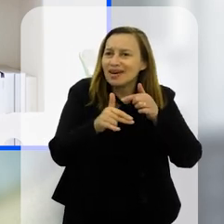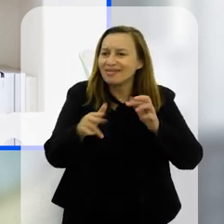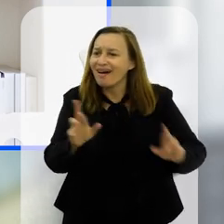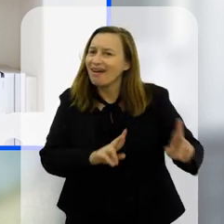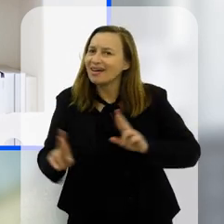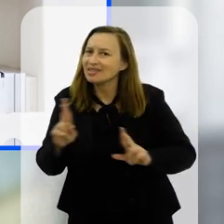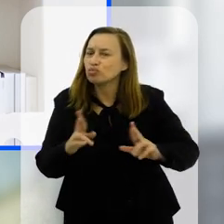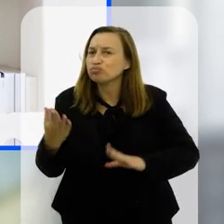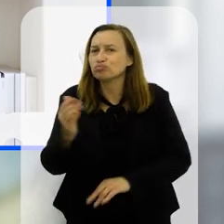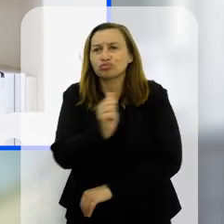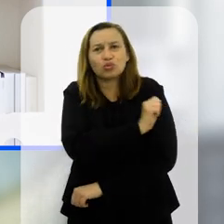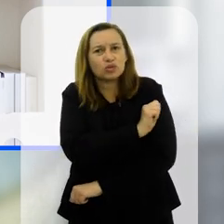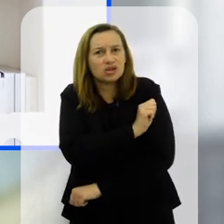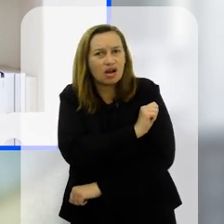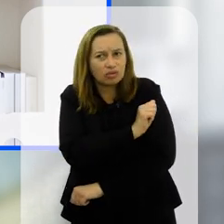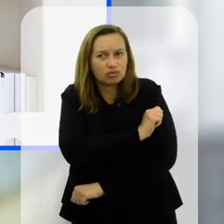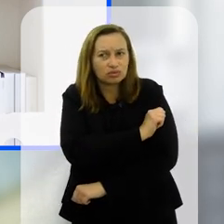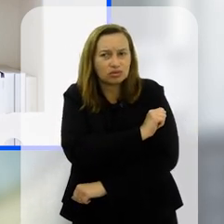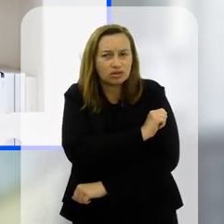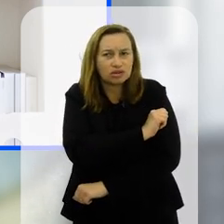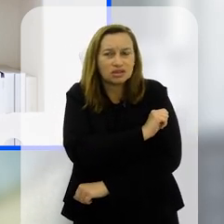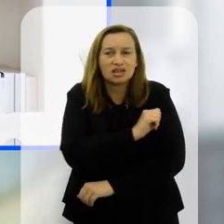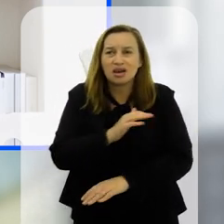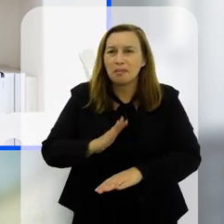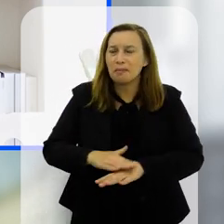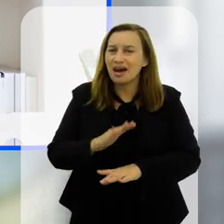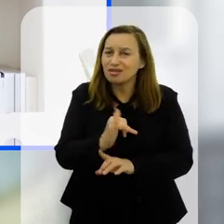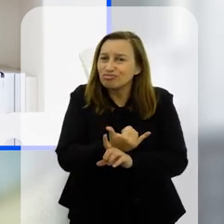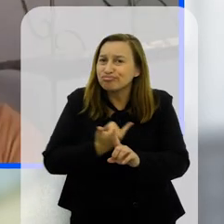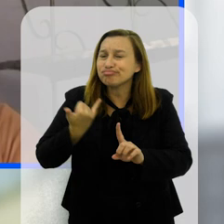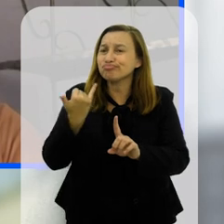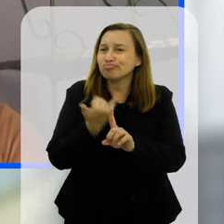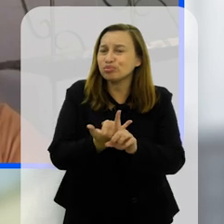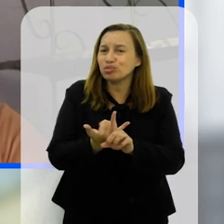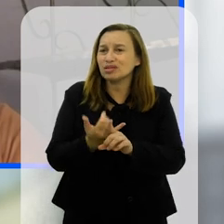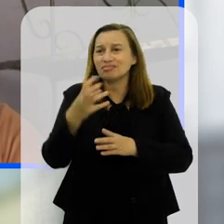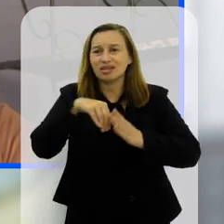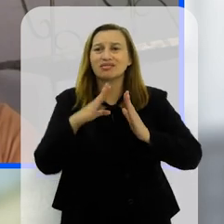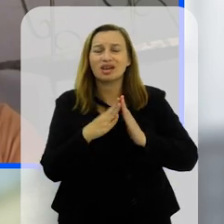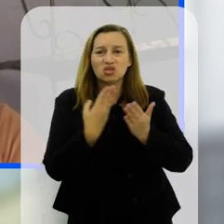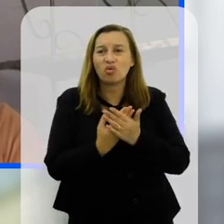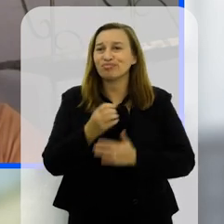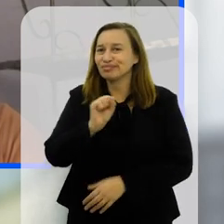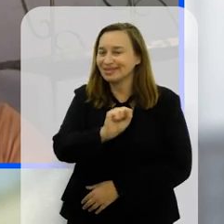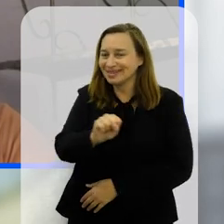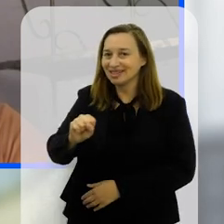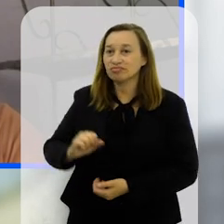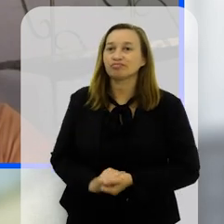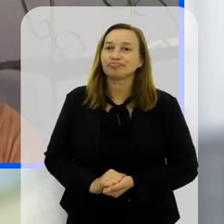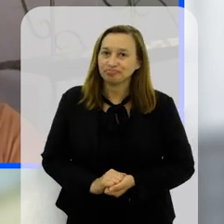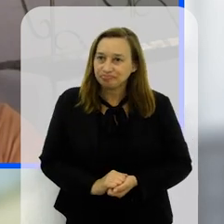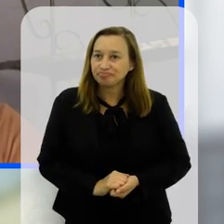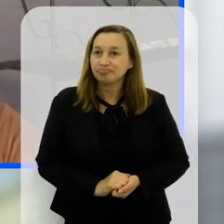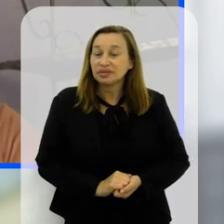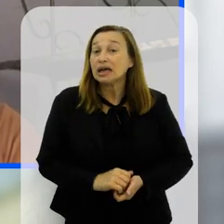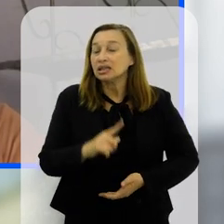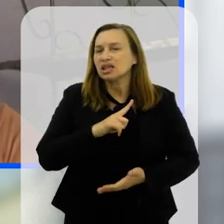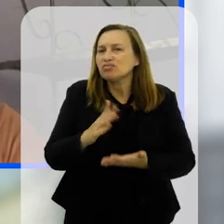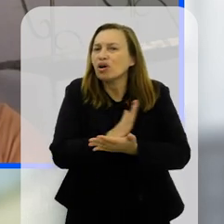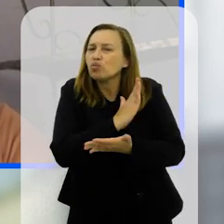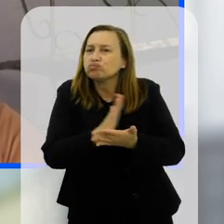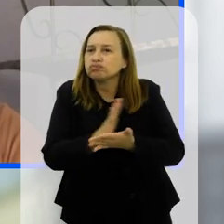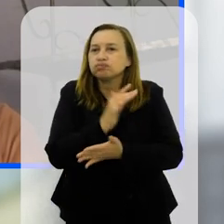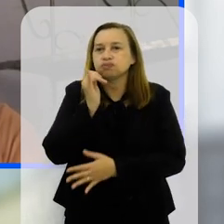atrapalha o relacionamento dos alunos e favorece mais os casos de bullying por exemplo sim